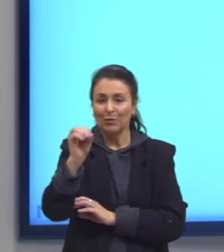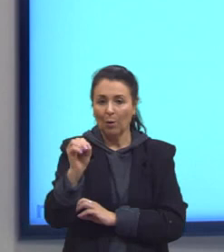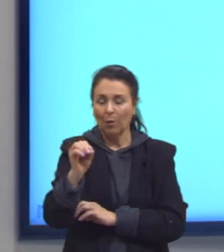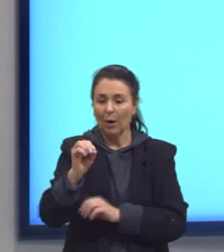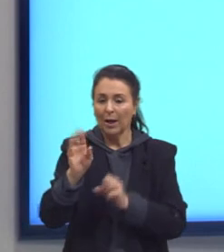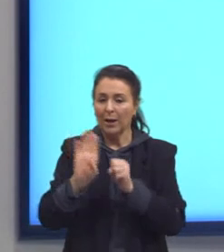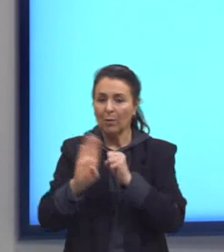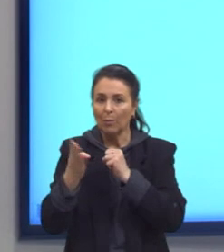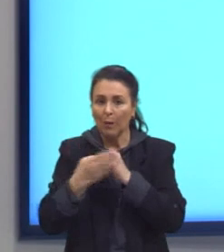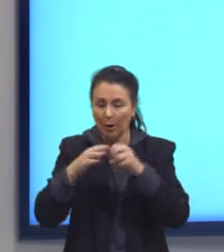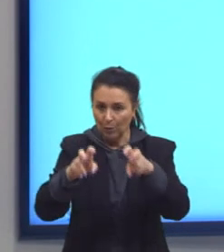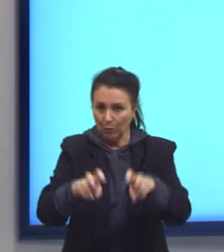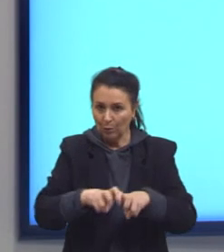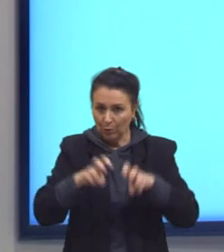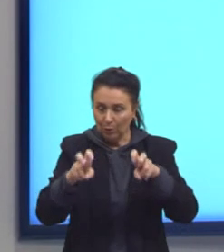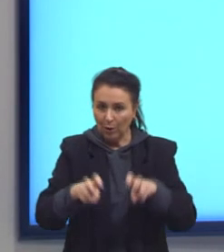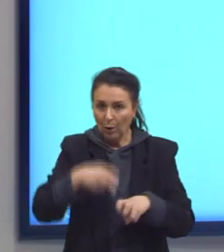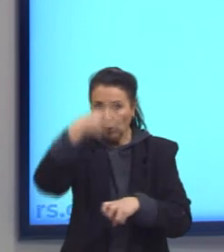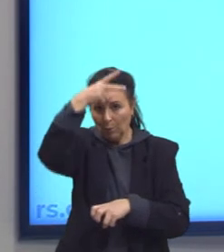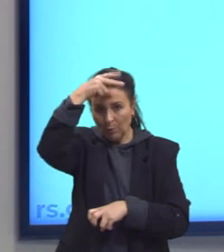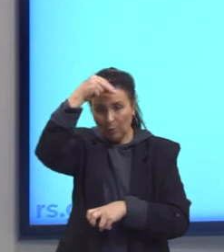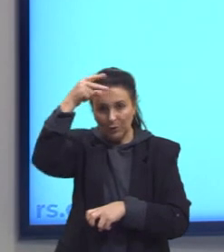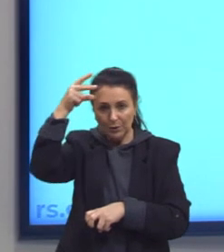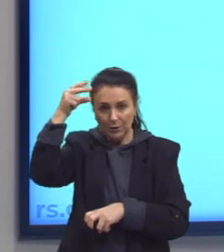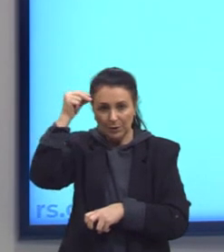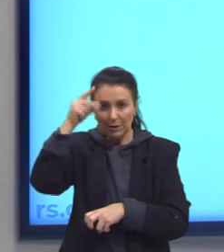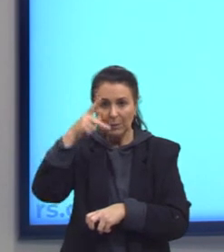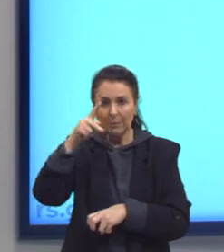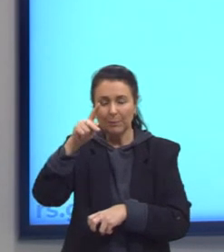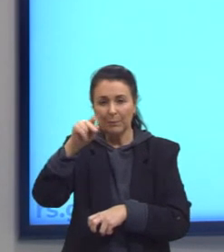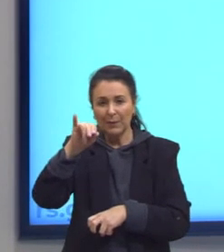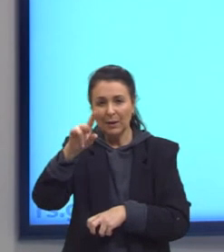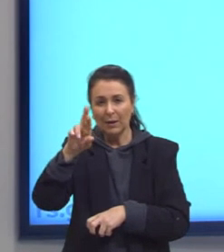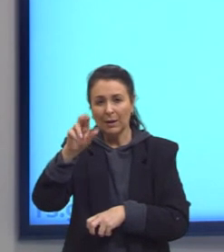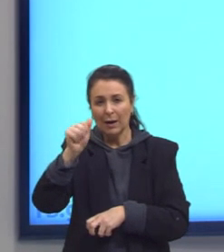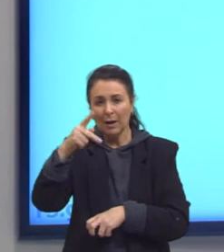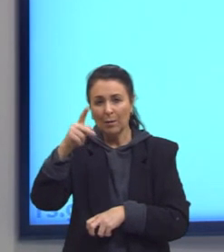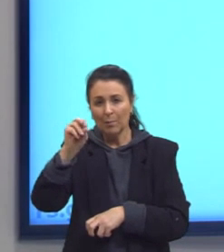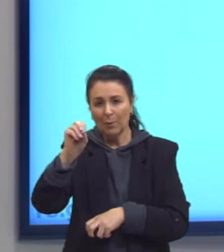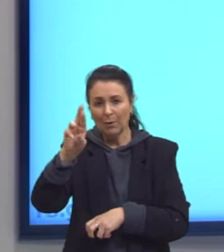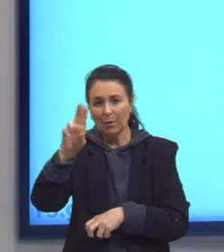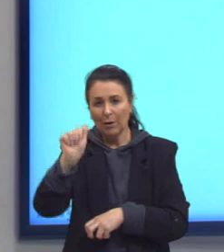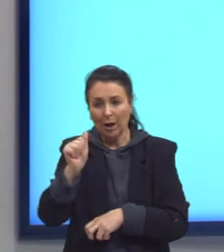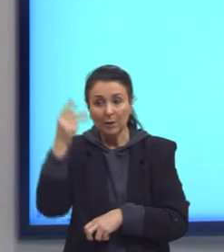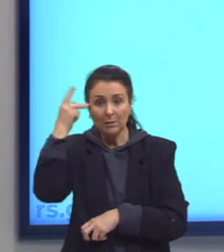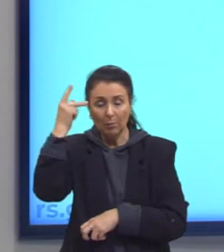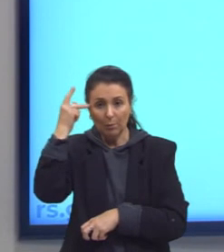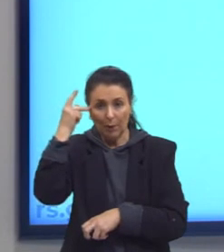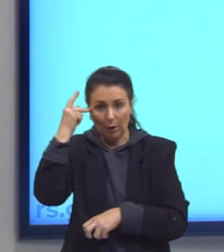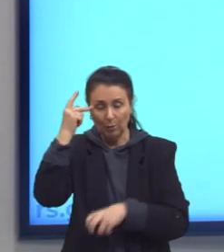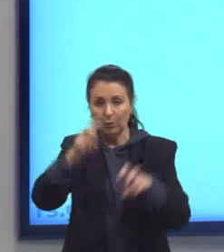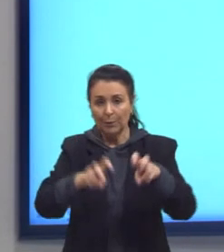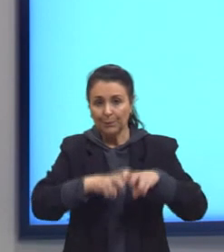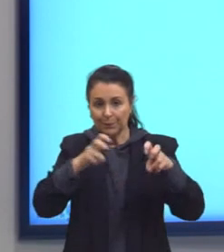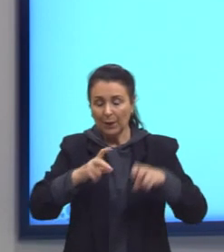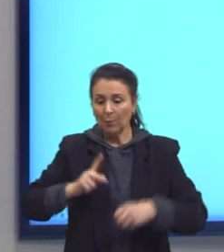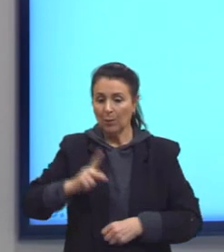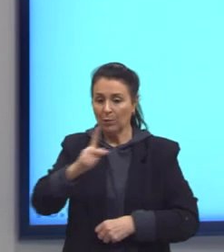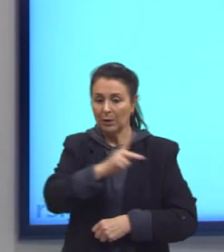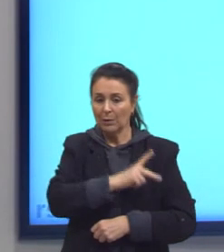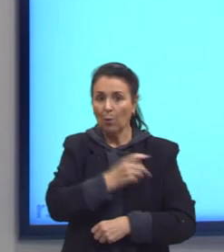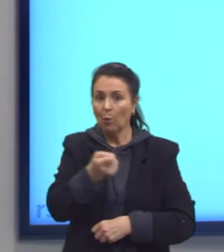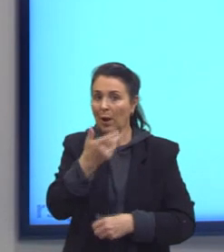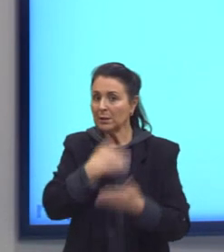rural situado no município de Salto de Pirapora, a 150 quilômetros de São Paulo. Sua população, predominantemente